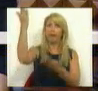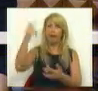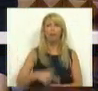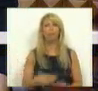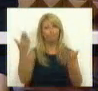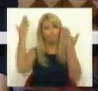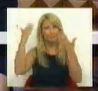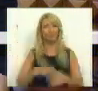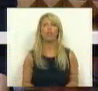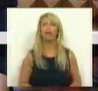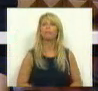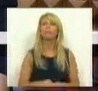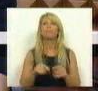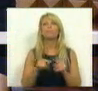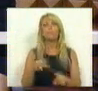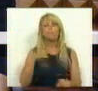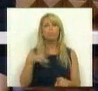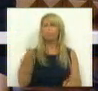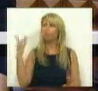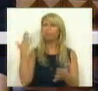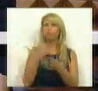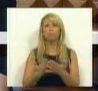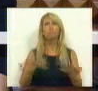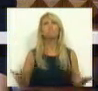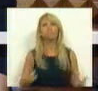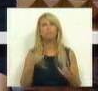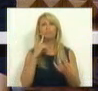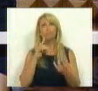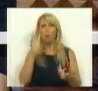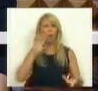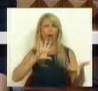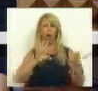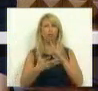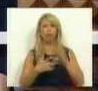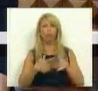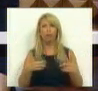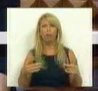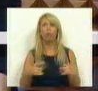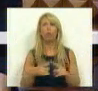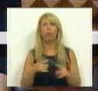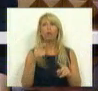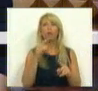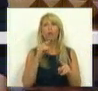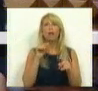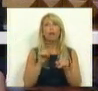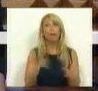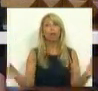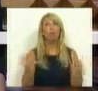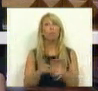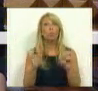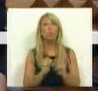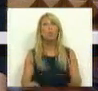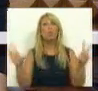anos a uma verdadeira revolução em matéria de cuidados de saúde primárias e essa revolução assentou na criação de um novo modelo que foi